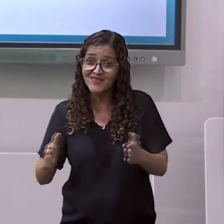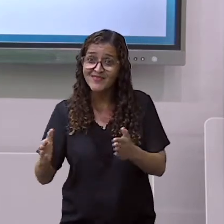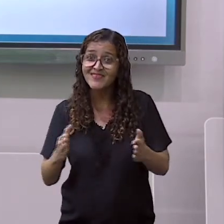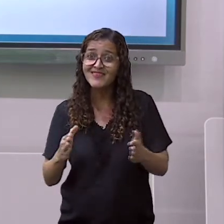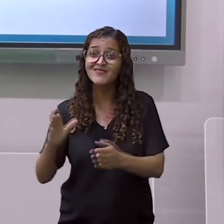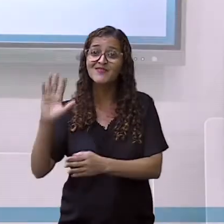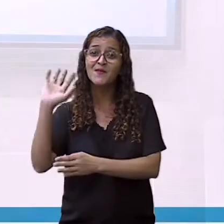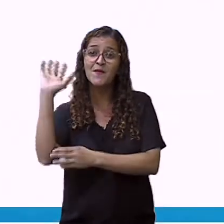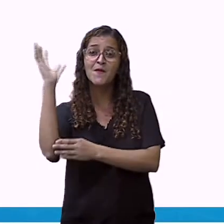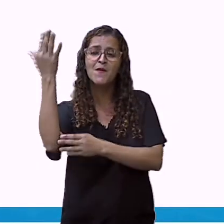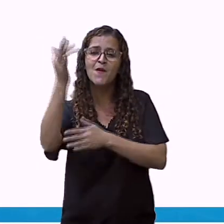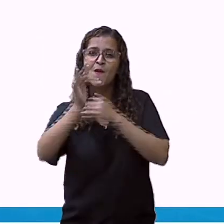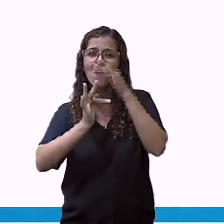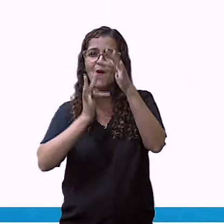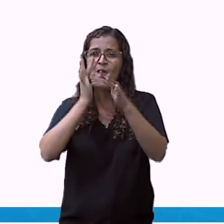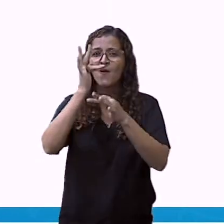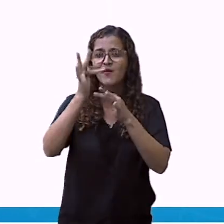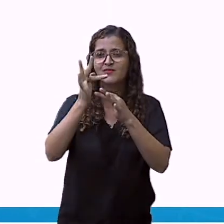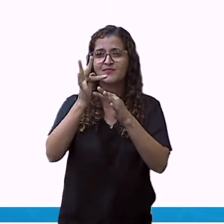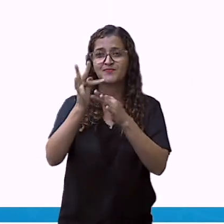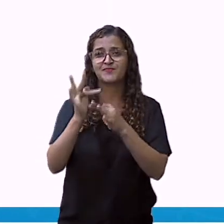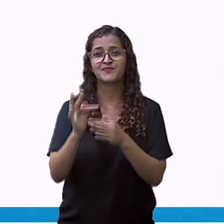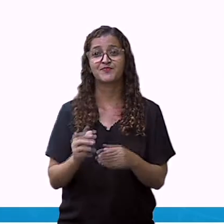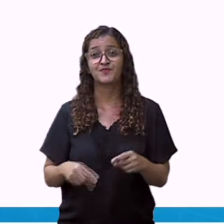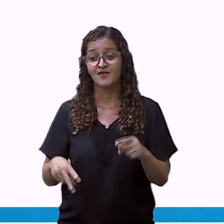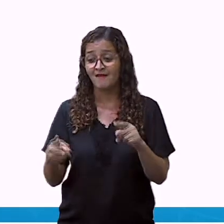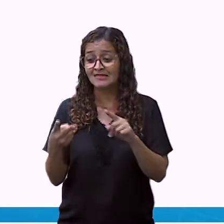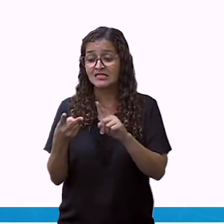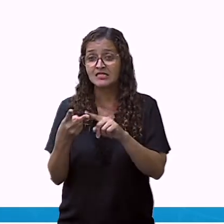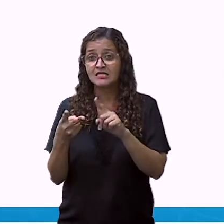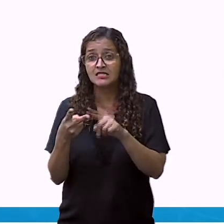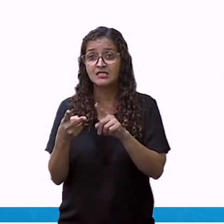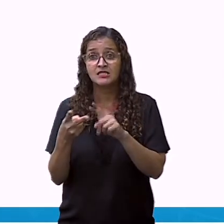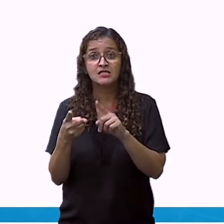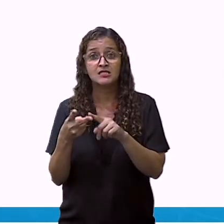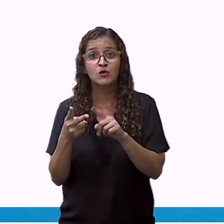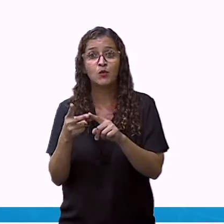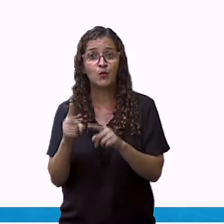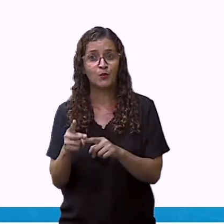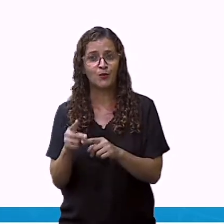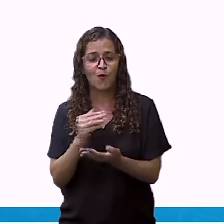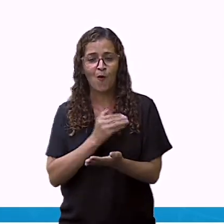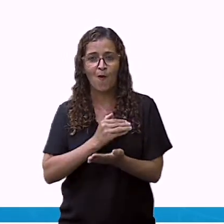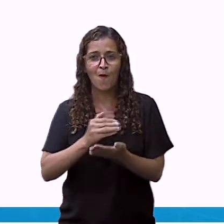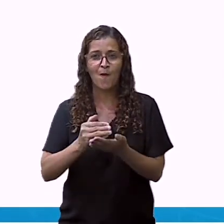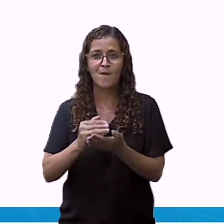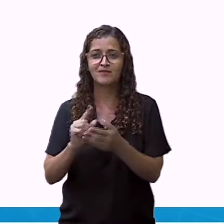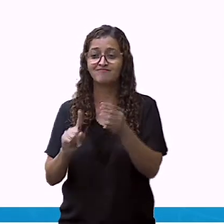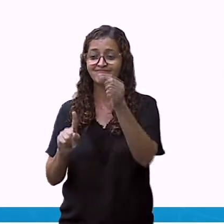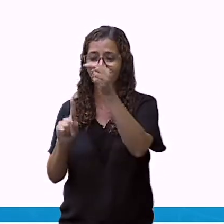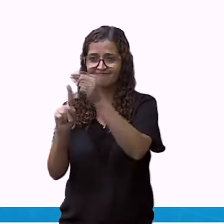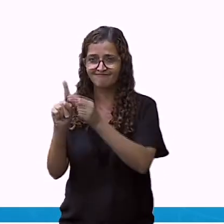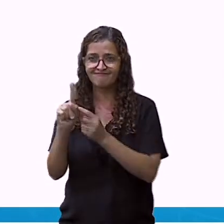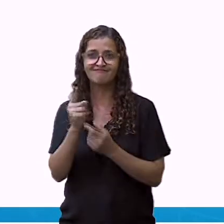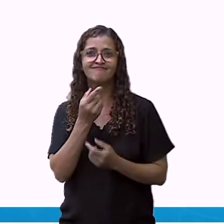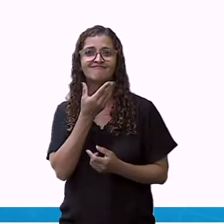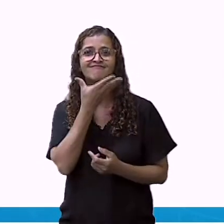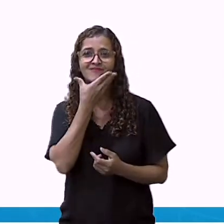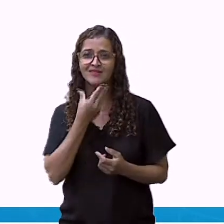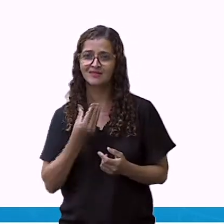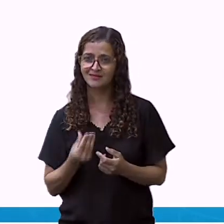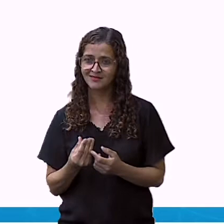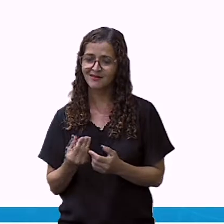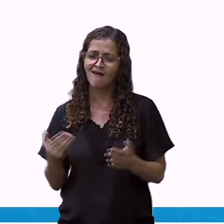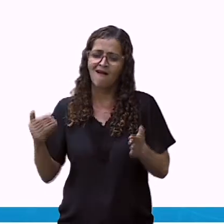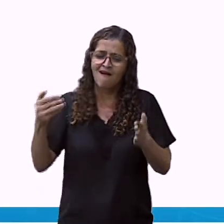A segunda estação do ano começa em setembro e vai até dezembro.